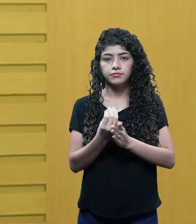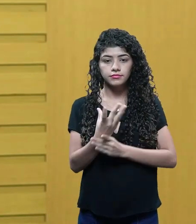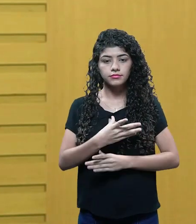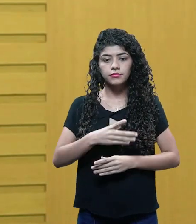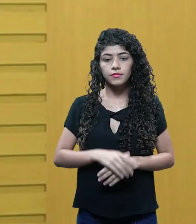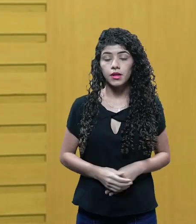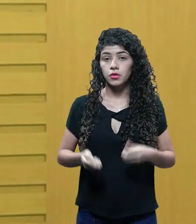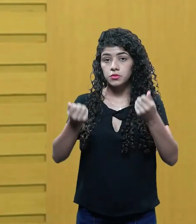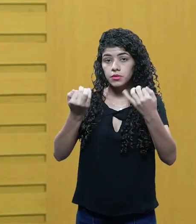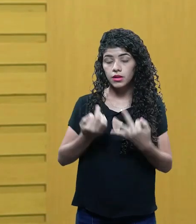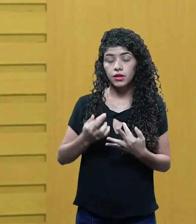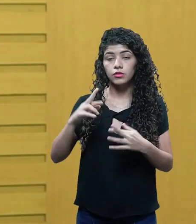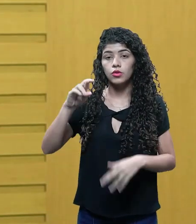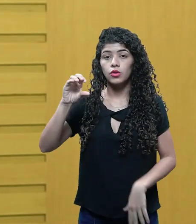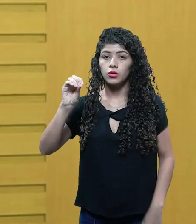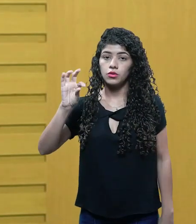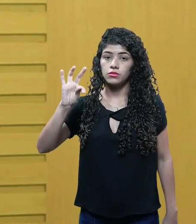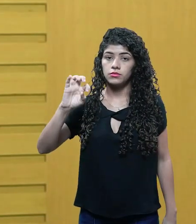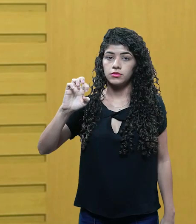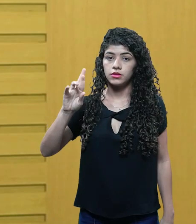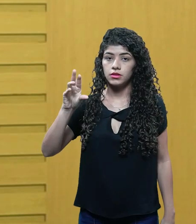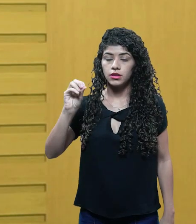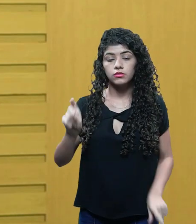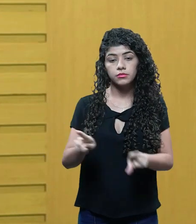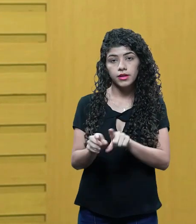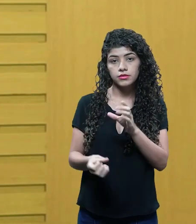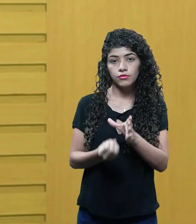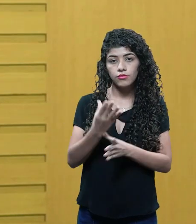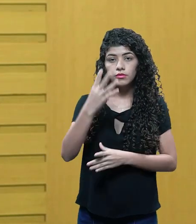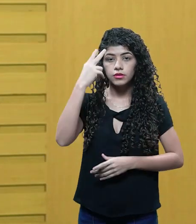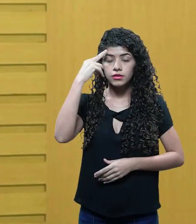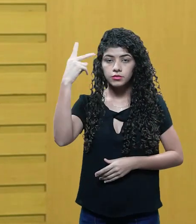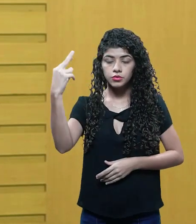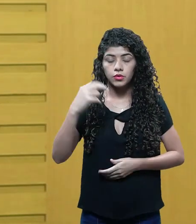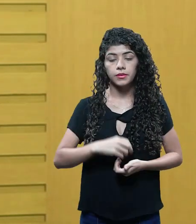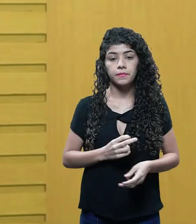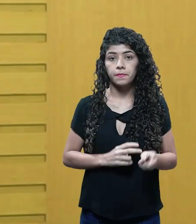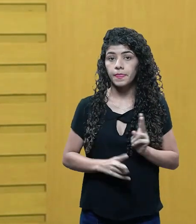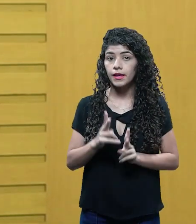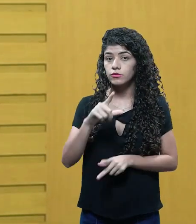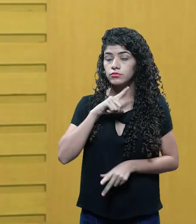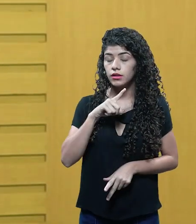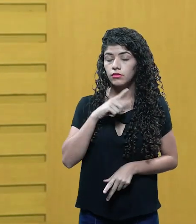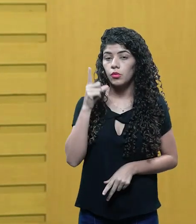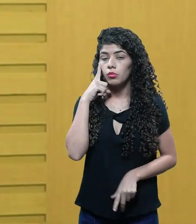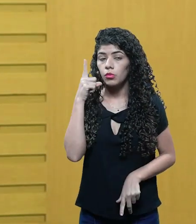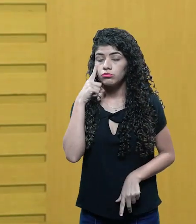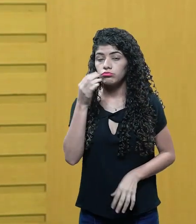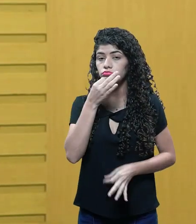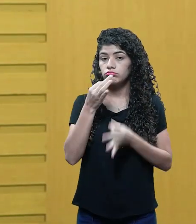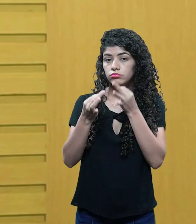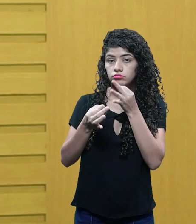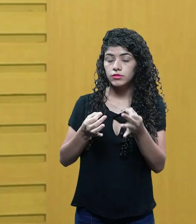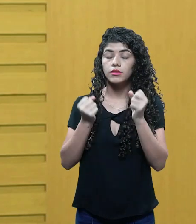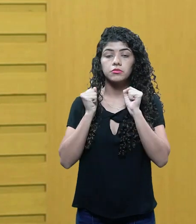Vamos falar sobre roteirização e desenvolvimento de histórias. Como sempre, caso tenha alguma dúvida ou